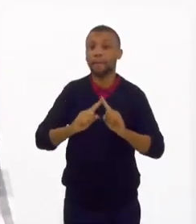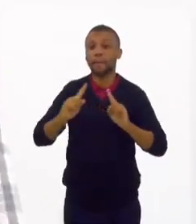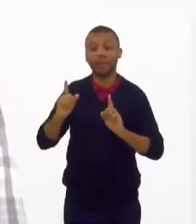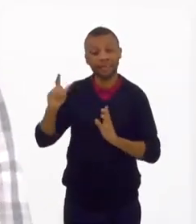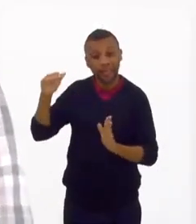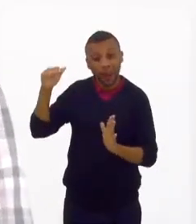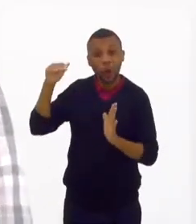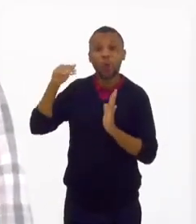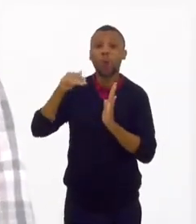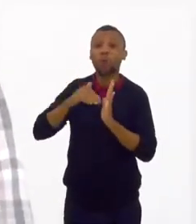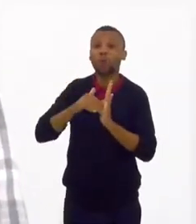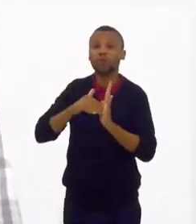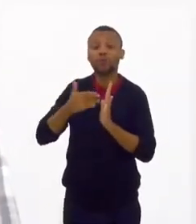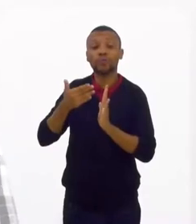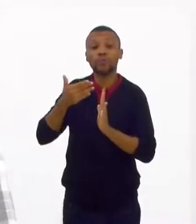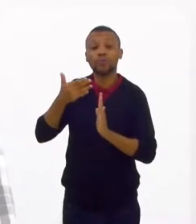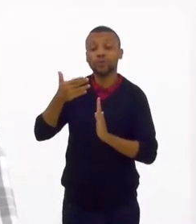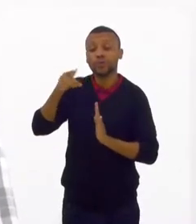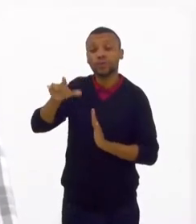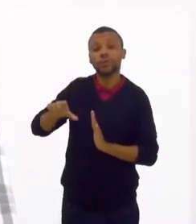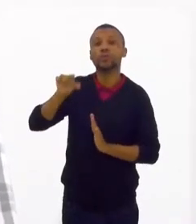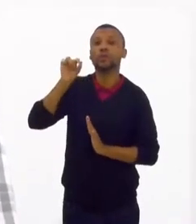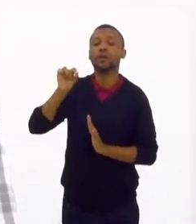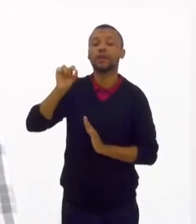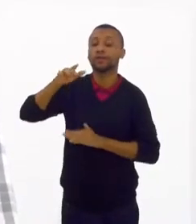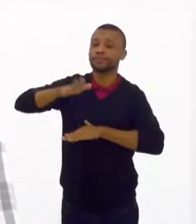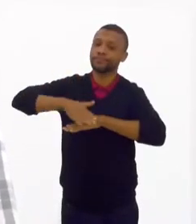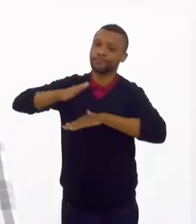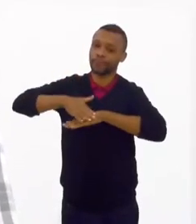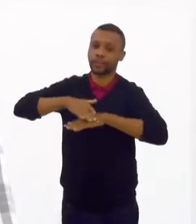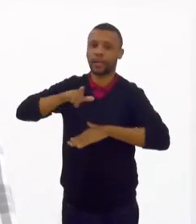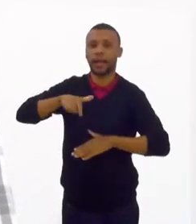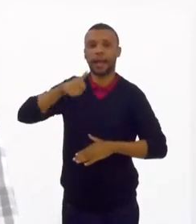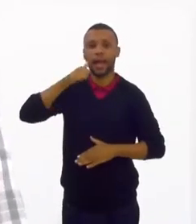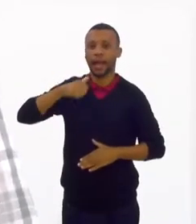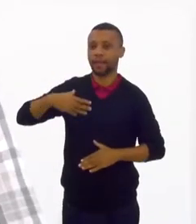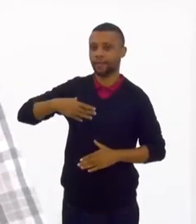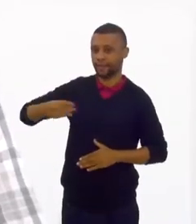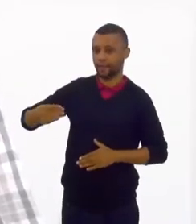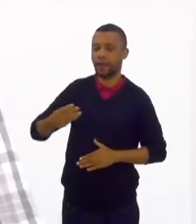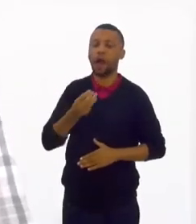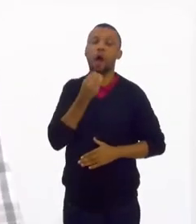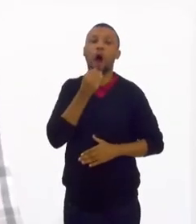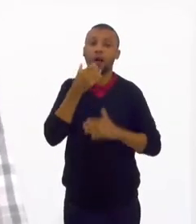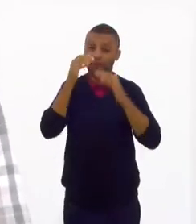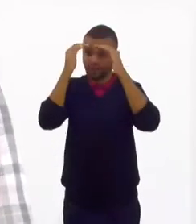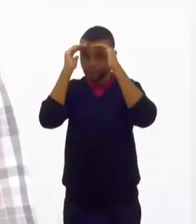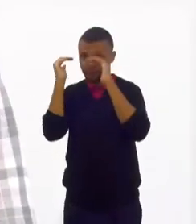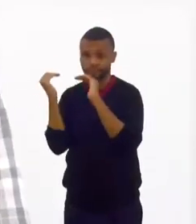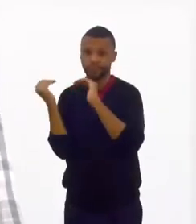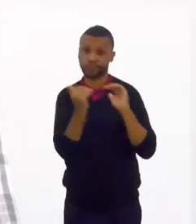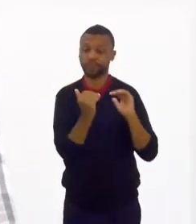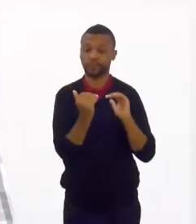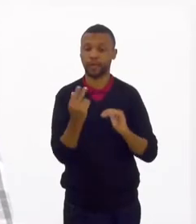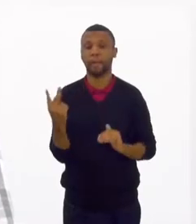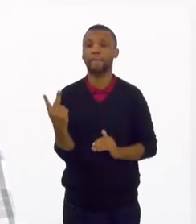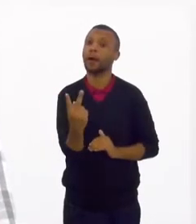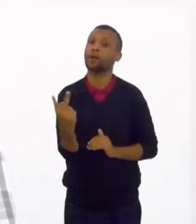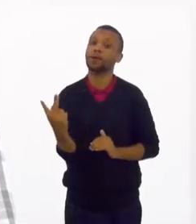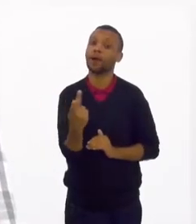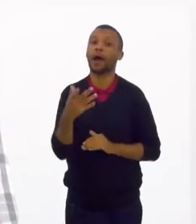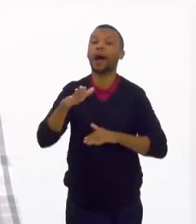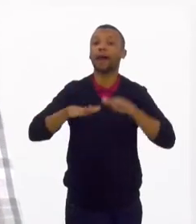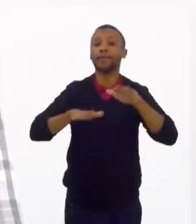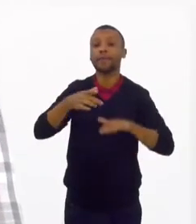palavra é a filha. Claro que de praxe, questão de respeito para os pais, às vezes